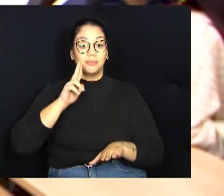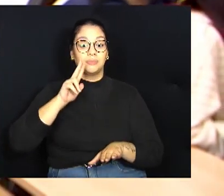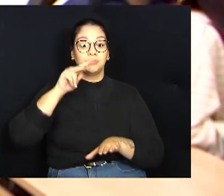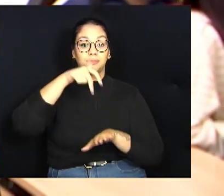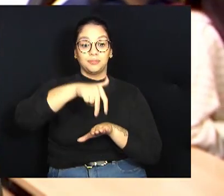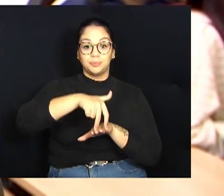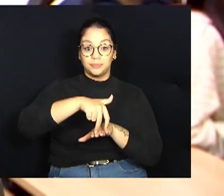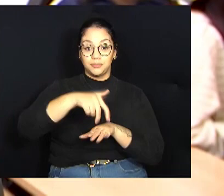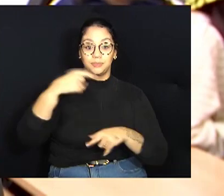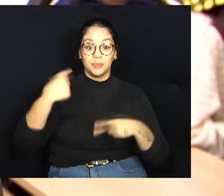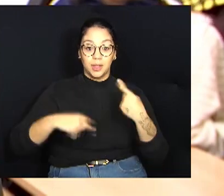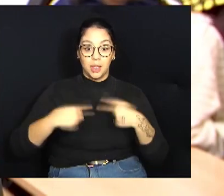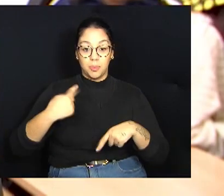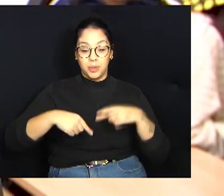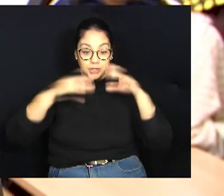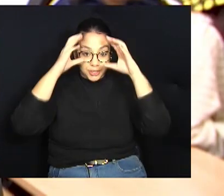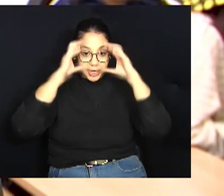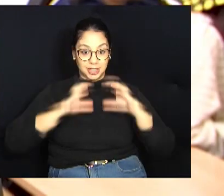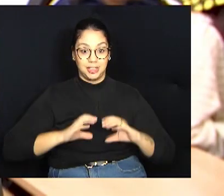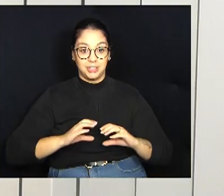com a política da nossa cidade.